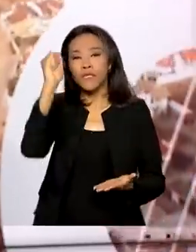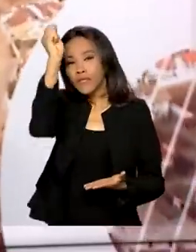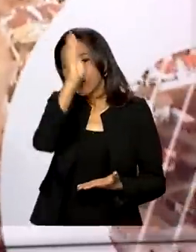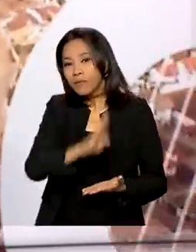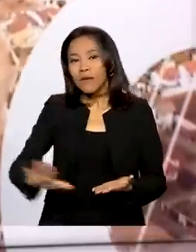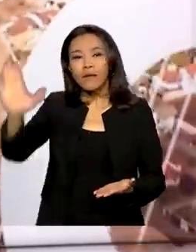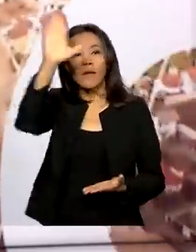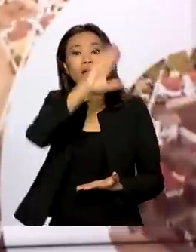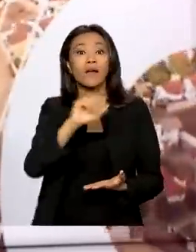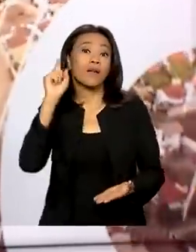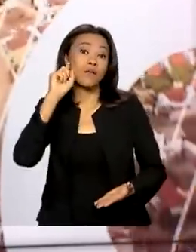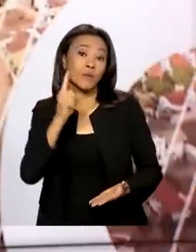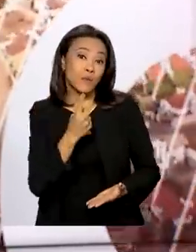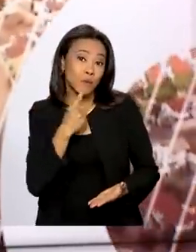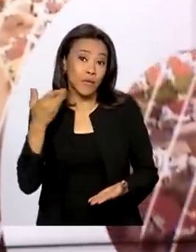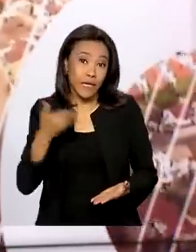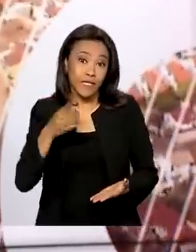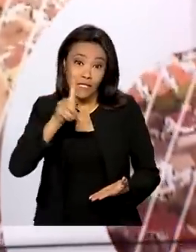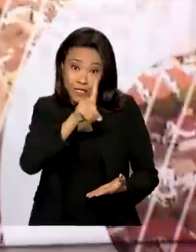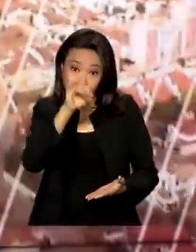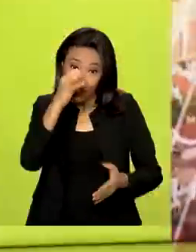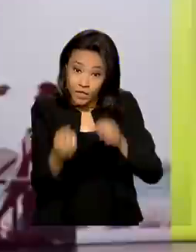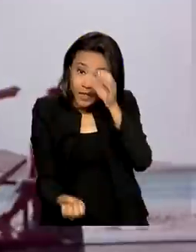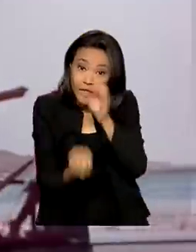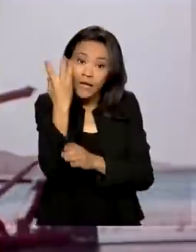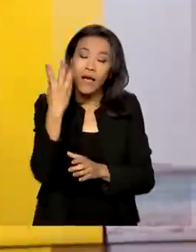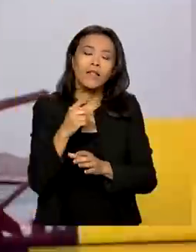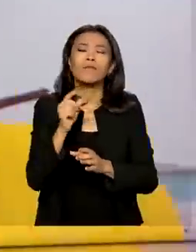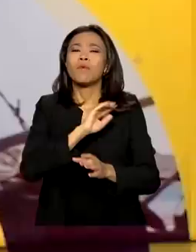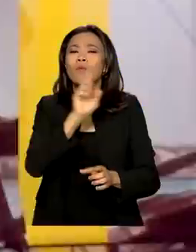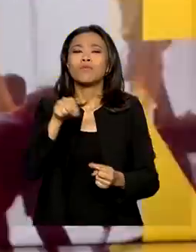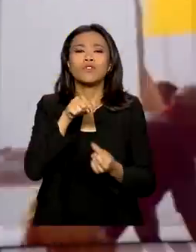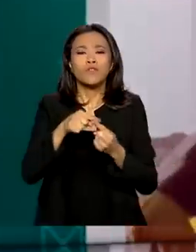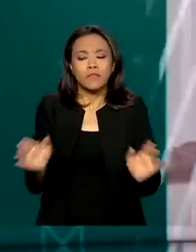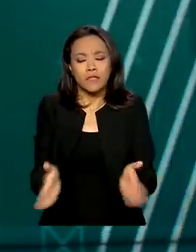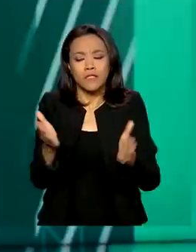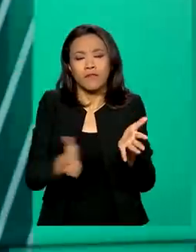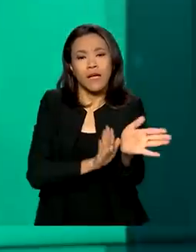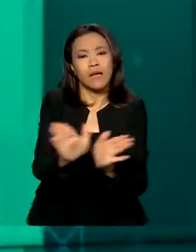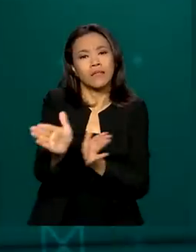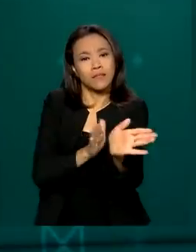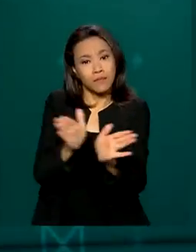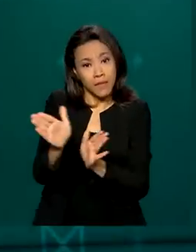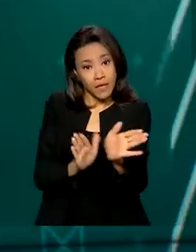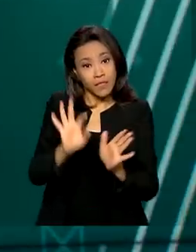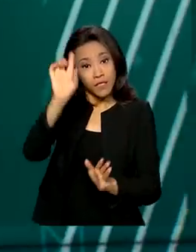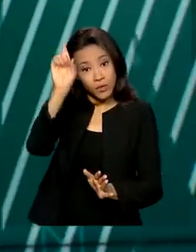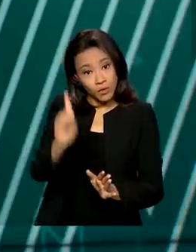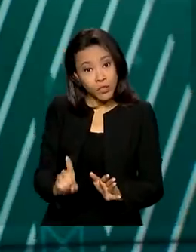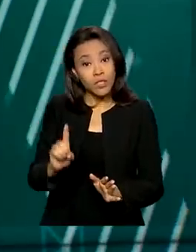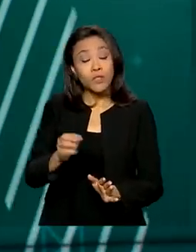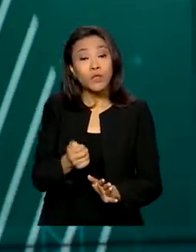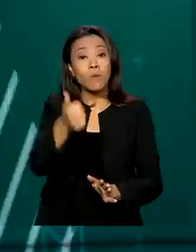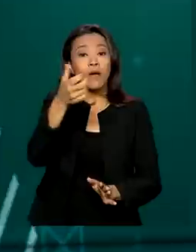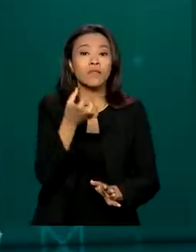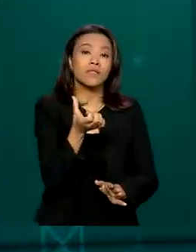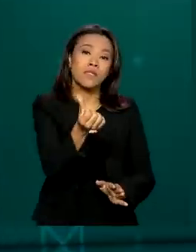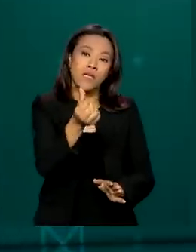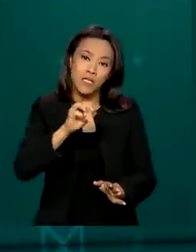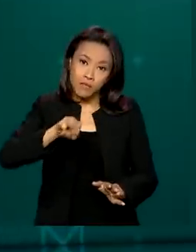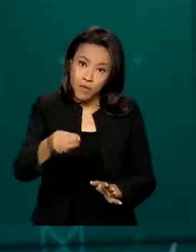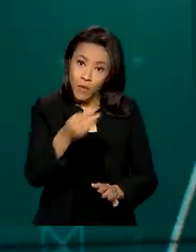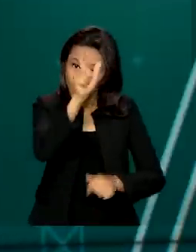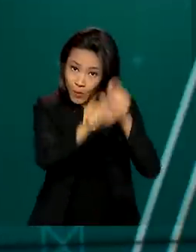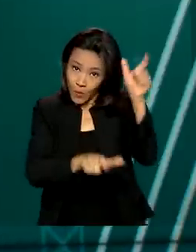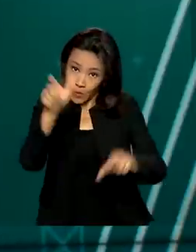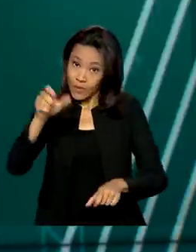Surdos. A data foi criada para incentivar a acessibilidade e os direitos dos quase 6 milhões de cidadãos com